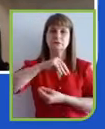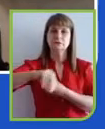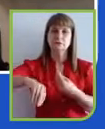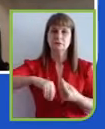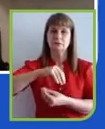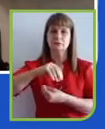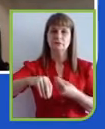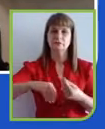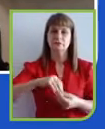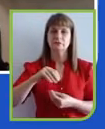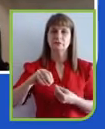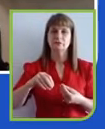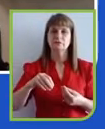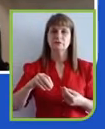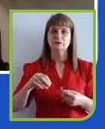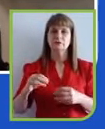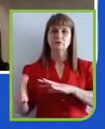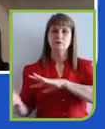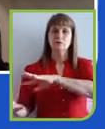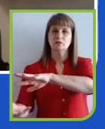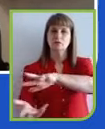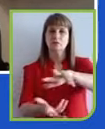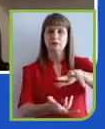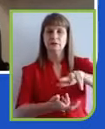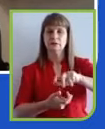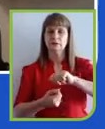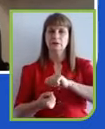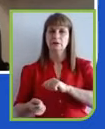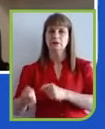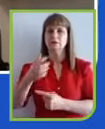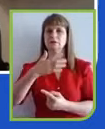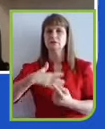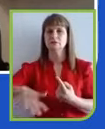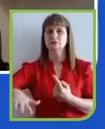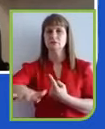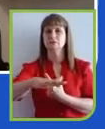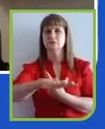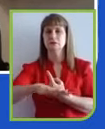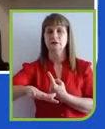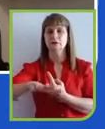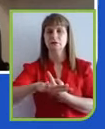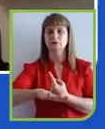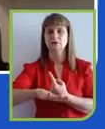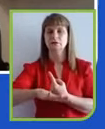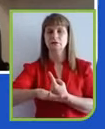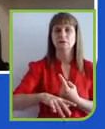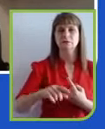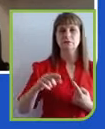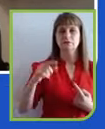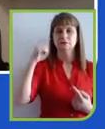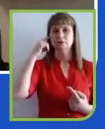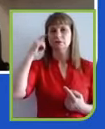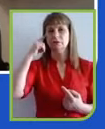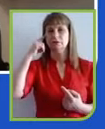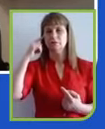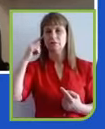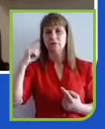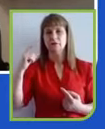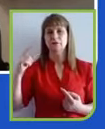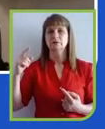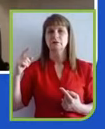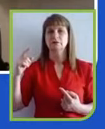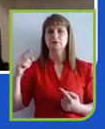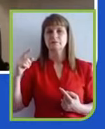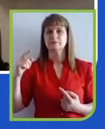planeta, a sociedade. Quando você relembra que o Fórum de Davos, de forma talvez premonitória,